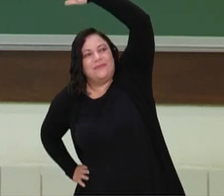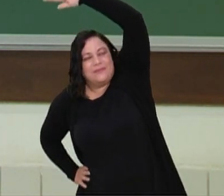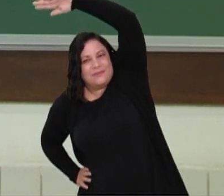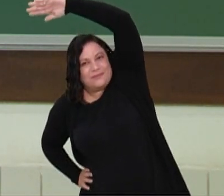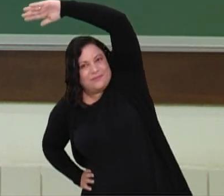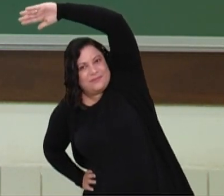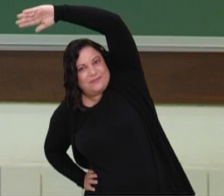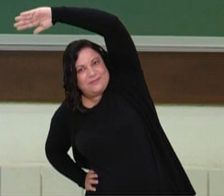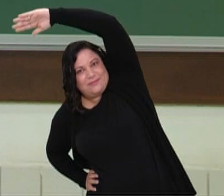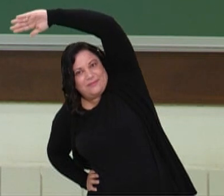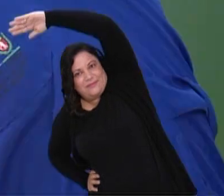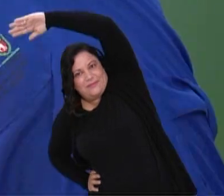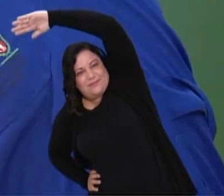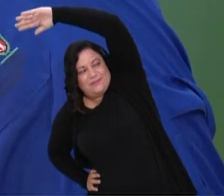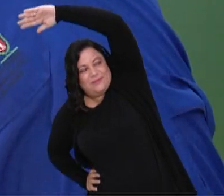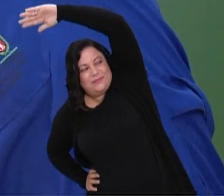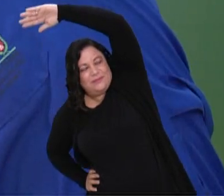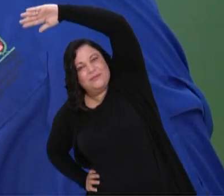Isso.